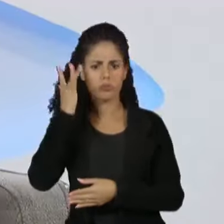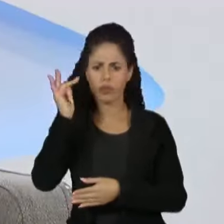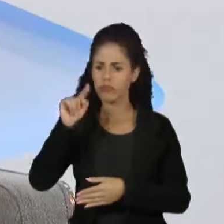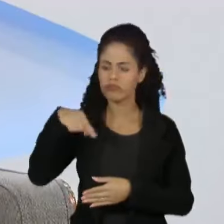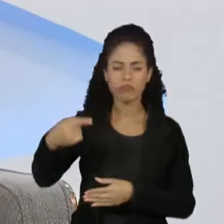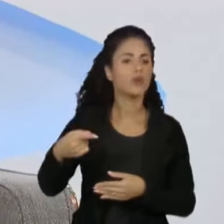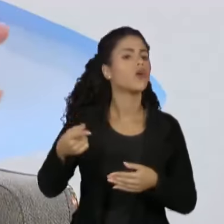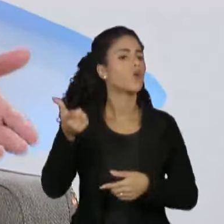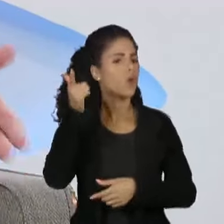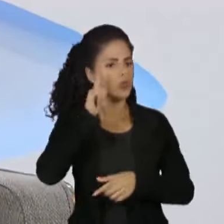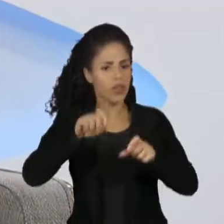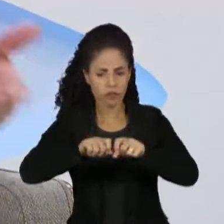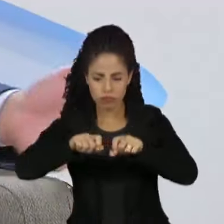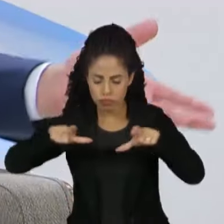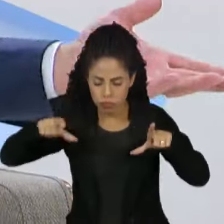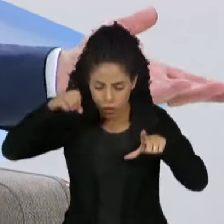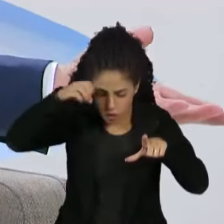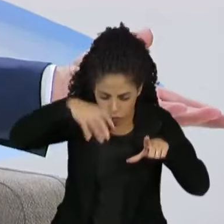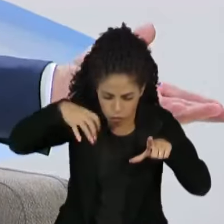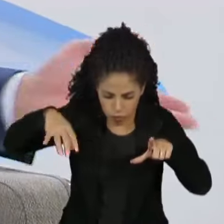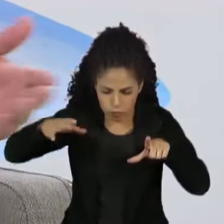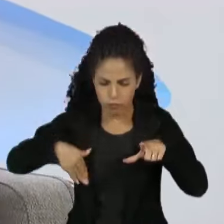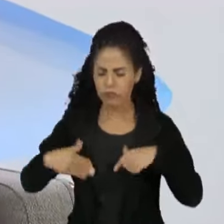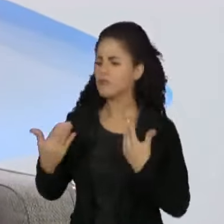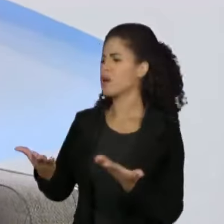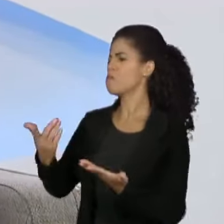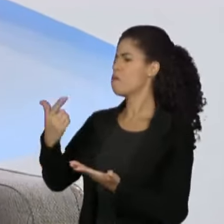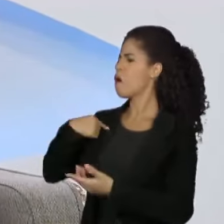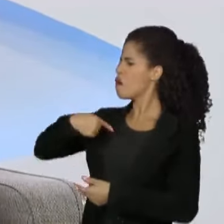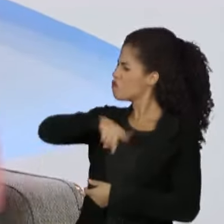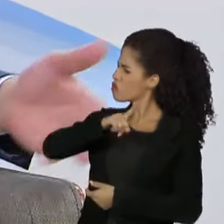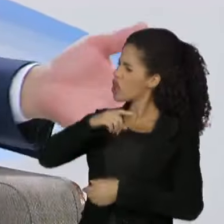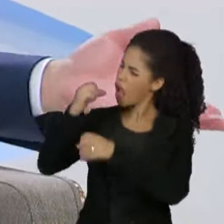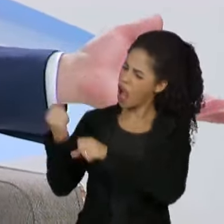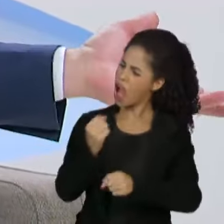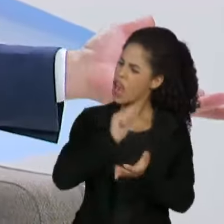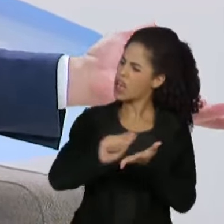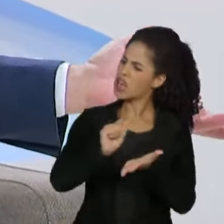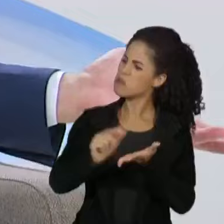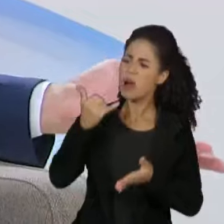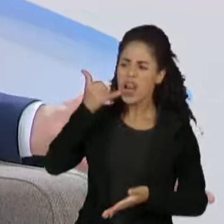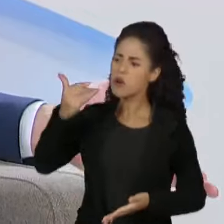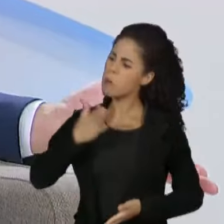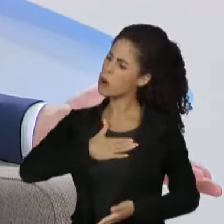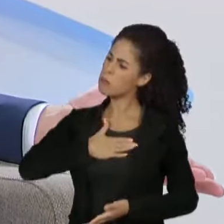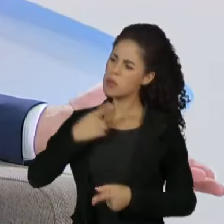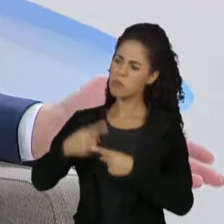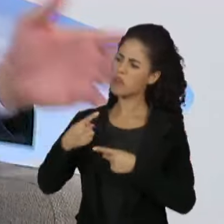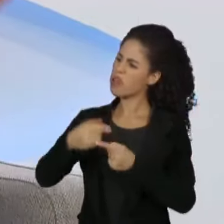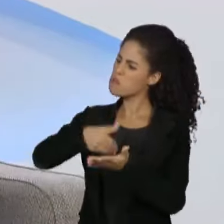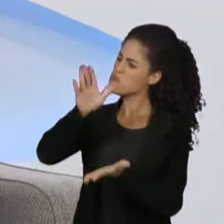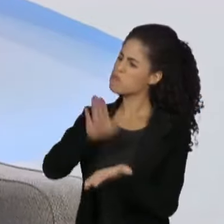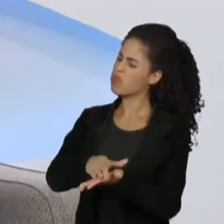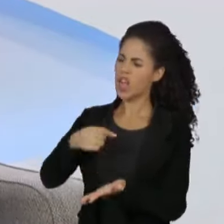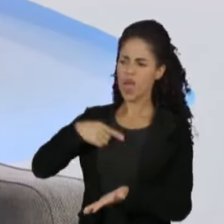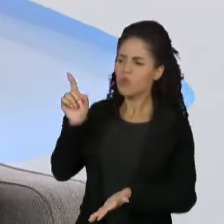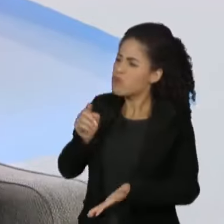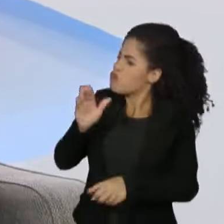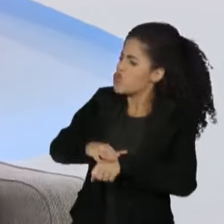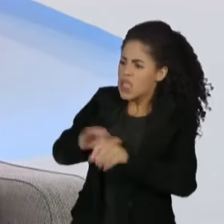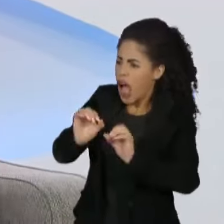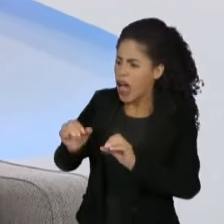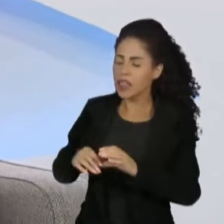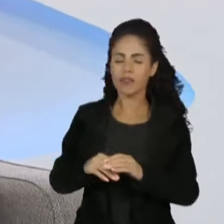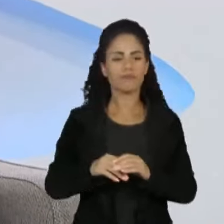percebeu, de vez em quando tem amigos meus que falam, poxa, governador, eu fui limpar uma estrada lá, a SEMA já me ligou querendo me multar. É o